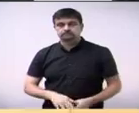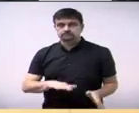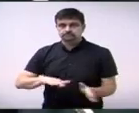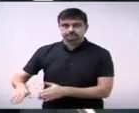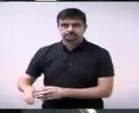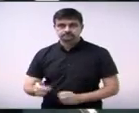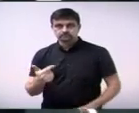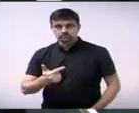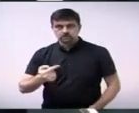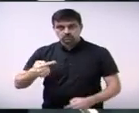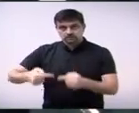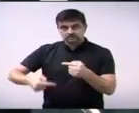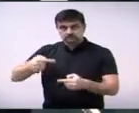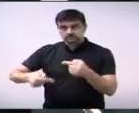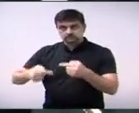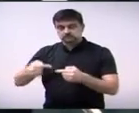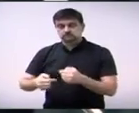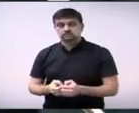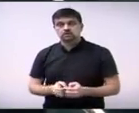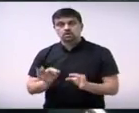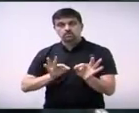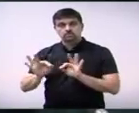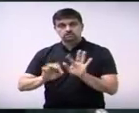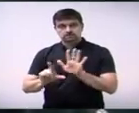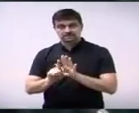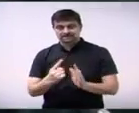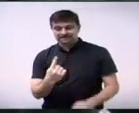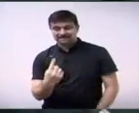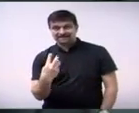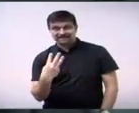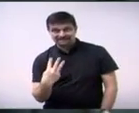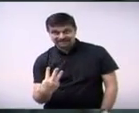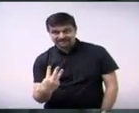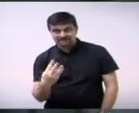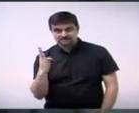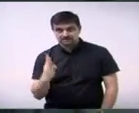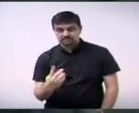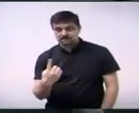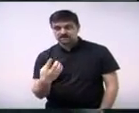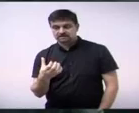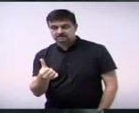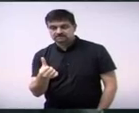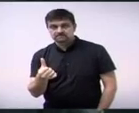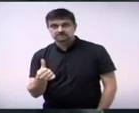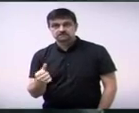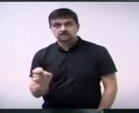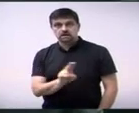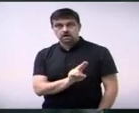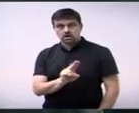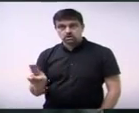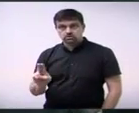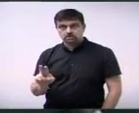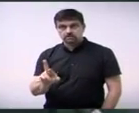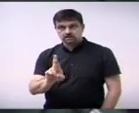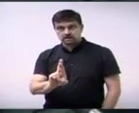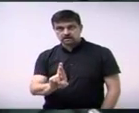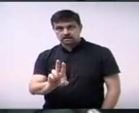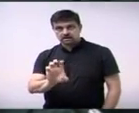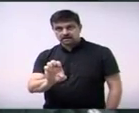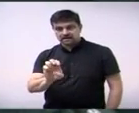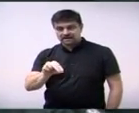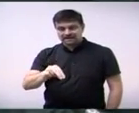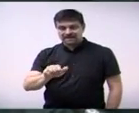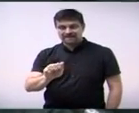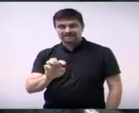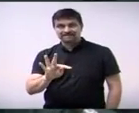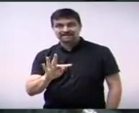do projeto de lei nº-16 do Executivo, que denomina Renato Lázaro Piva,